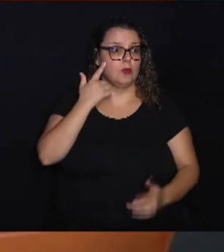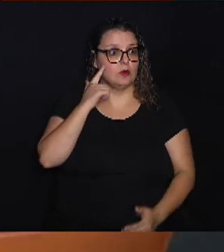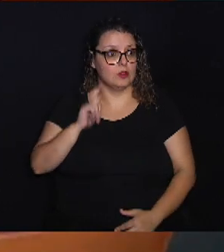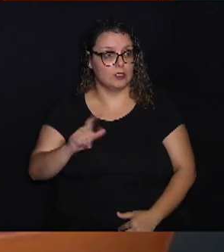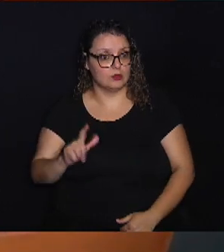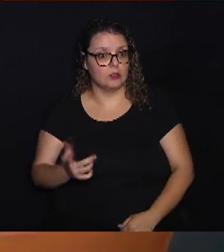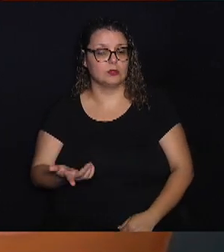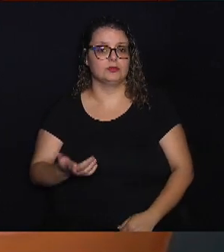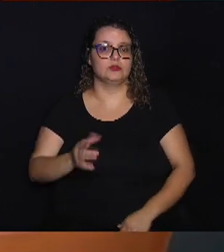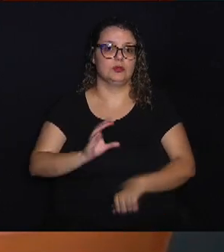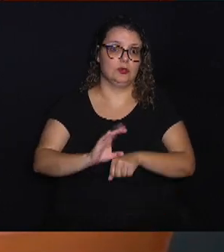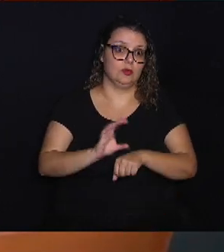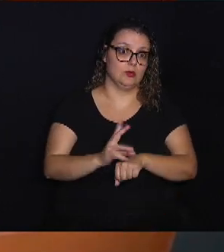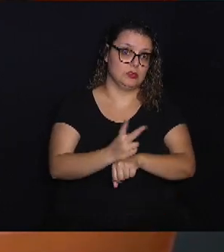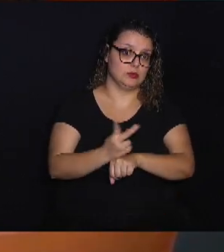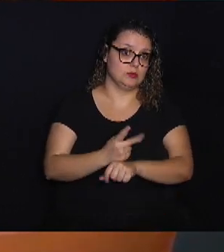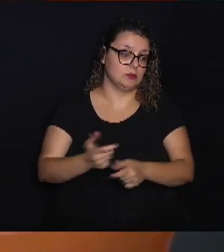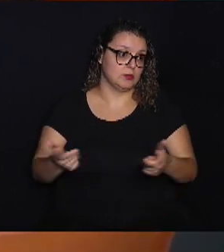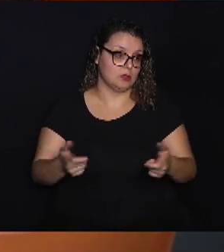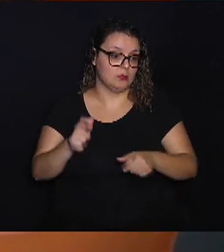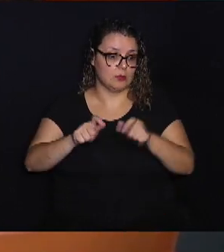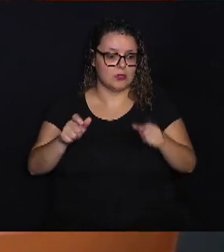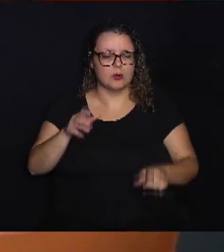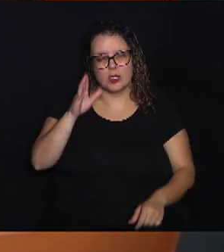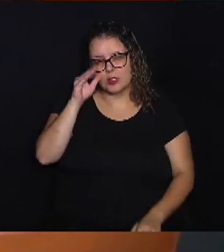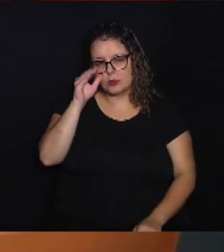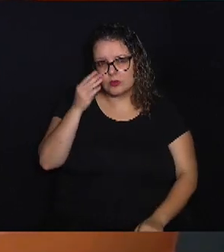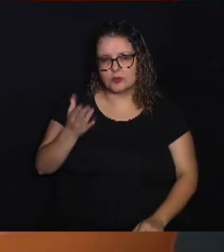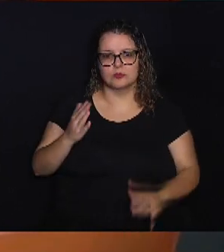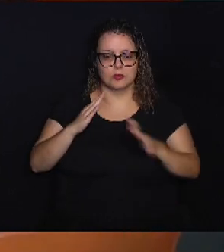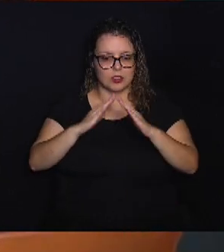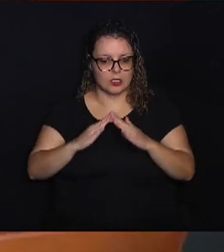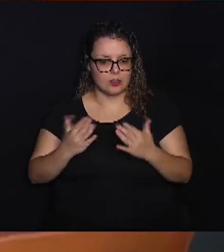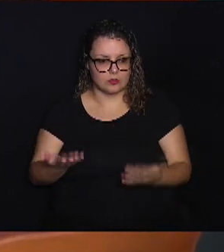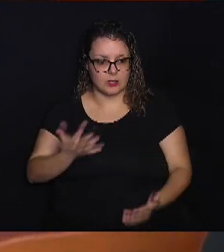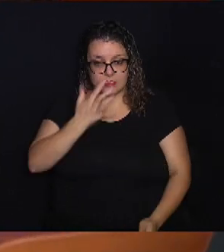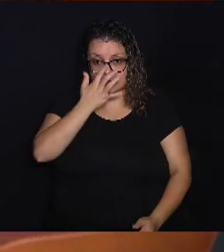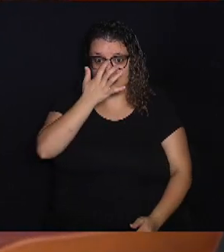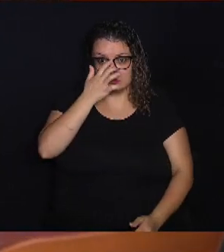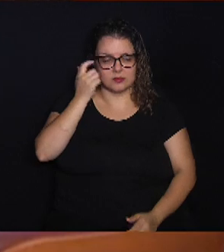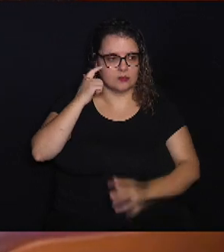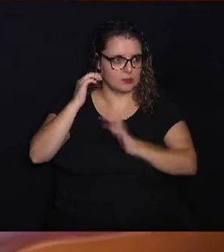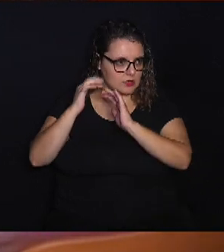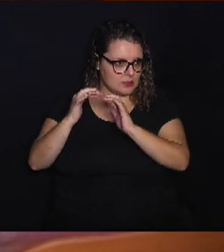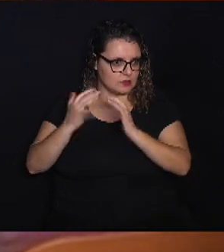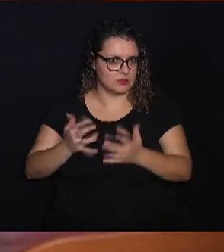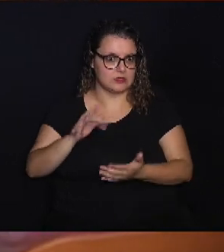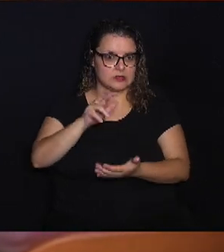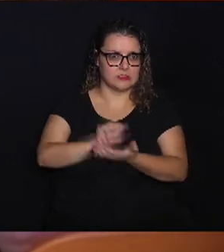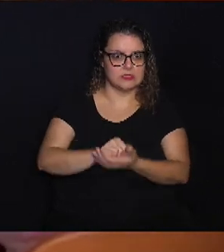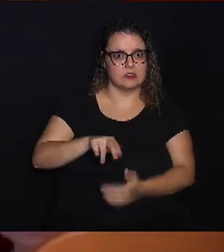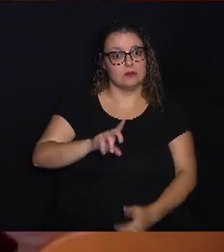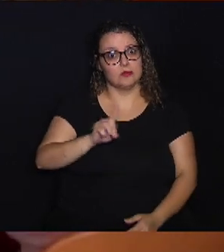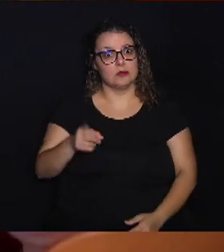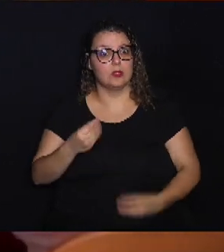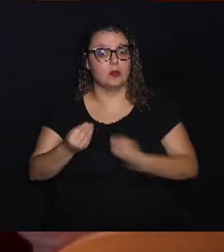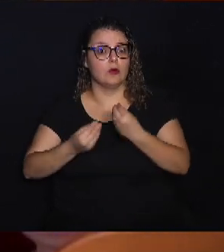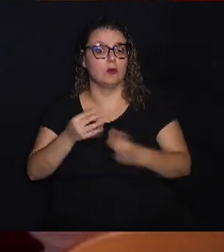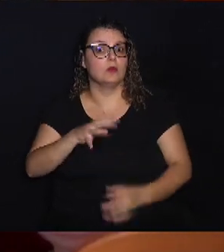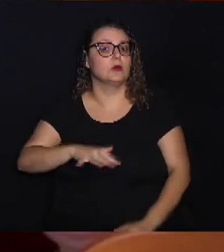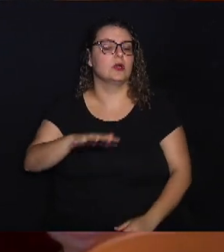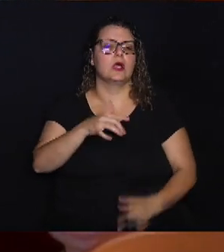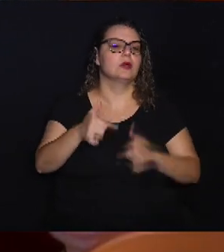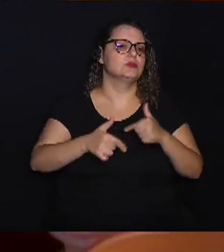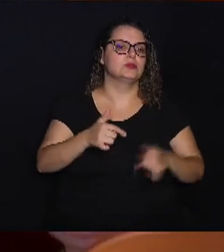é um curso muito procurado, agora o pessoal que está curioso em casa, pensando aí se se inscreve ou não, como que é o mercado de